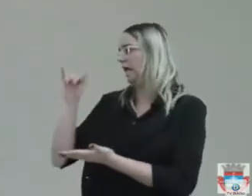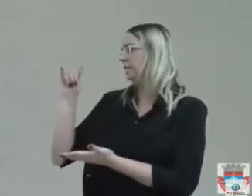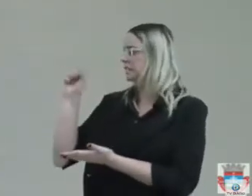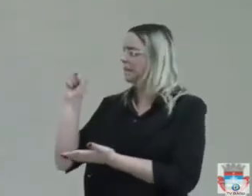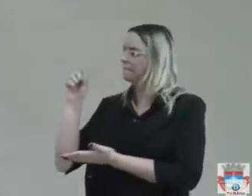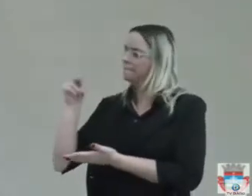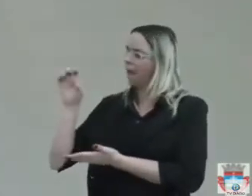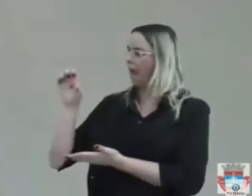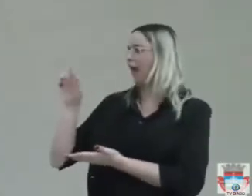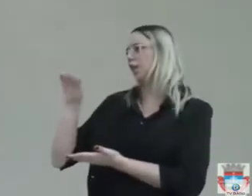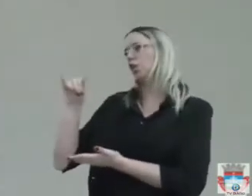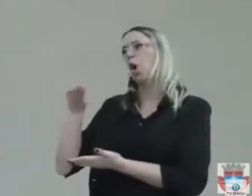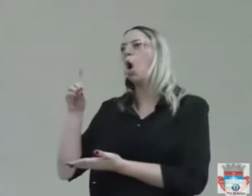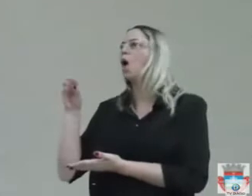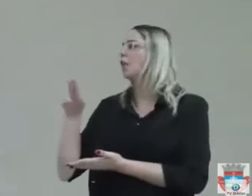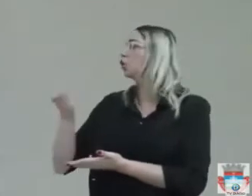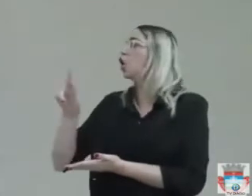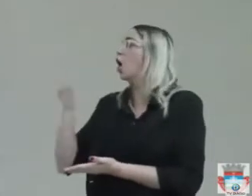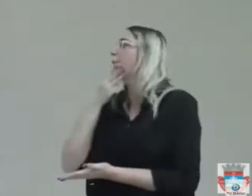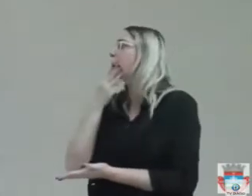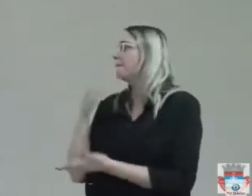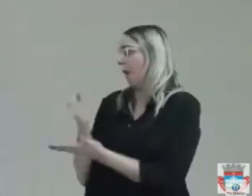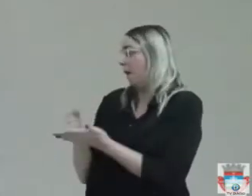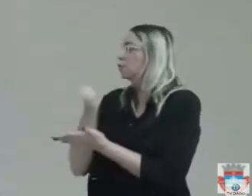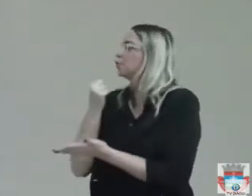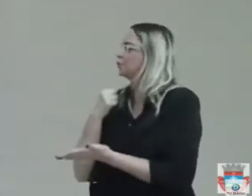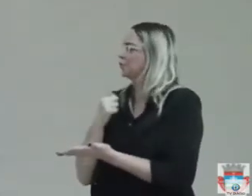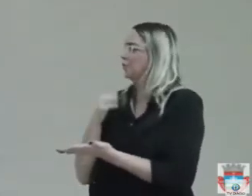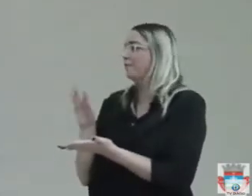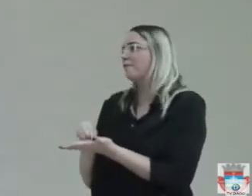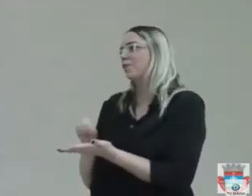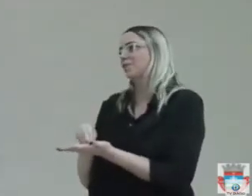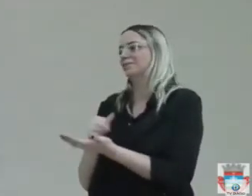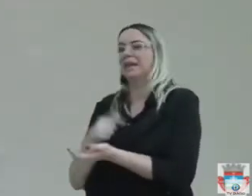na farmácia comunitária de São Bento. Isso se chama má gestão.